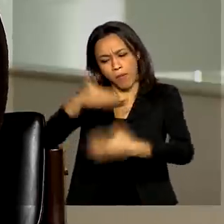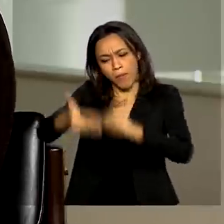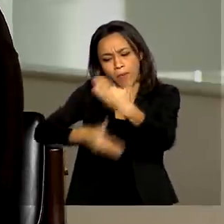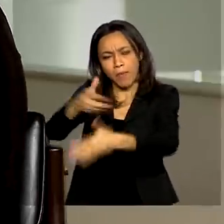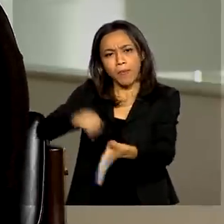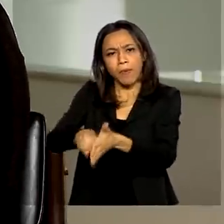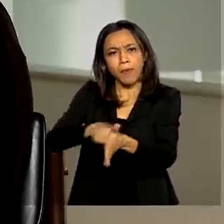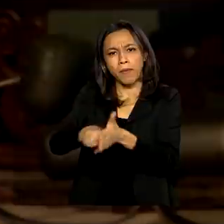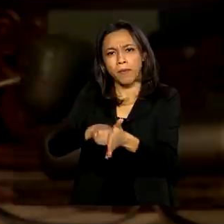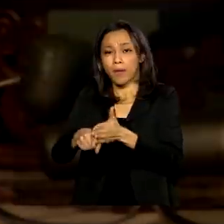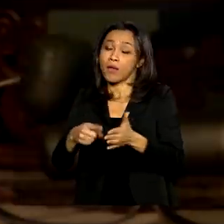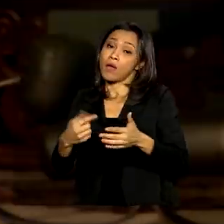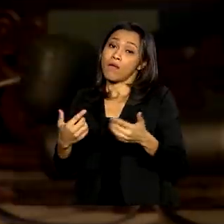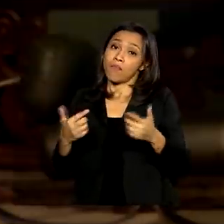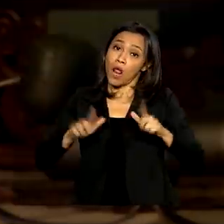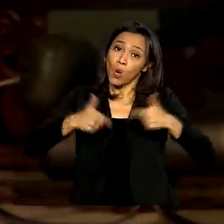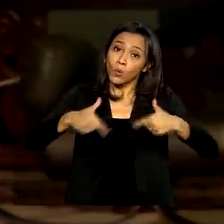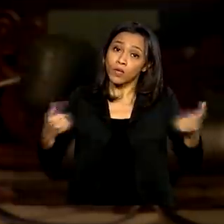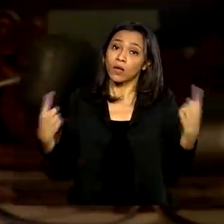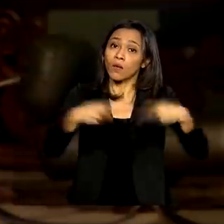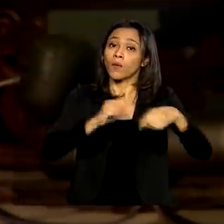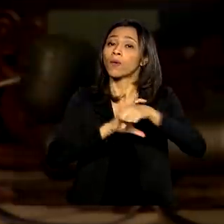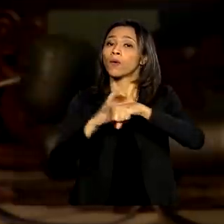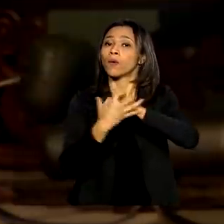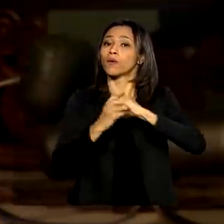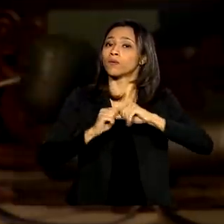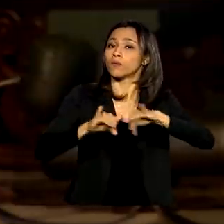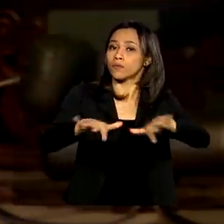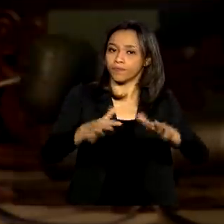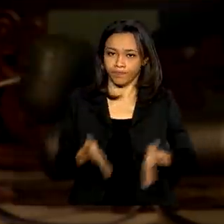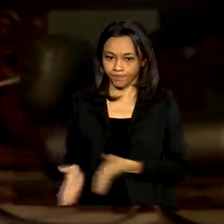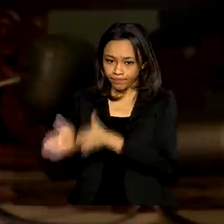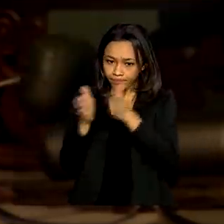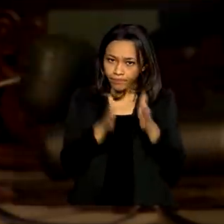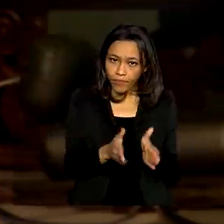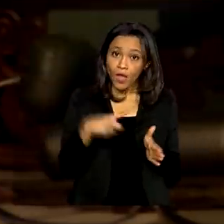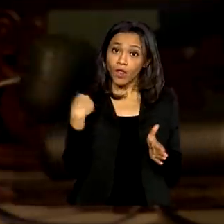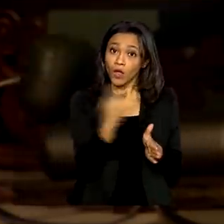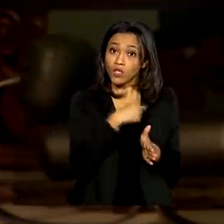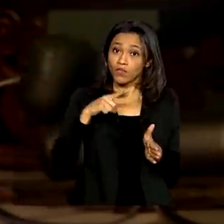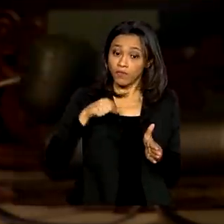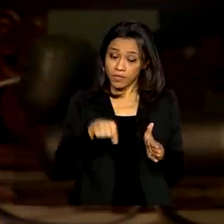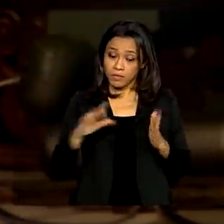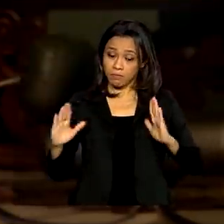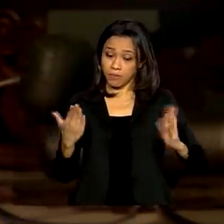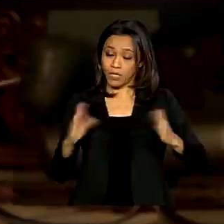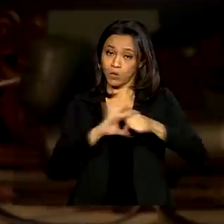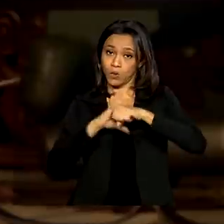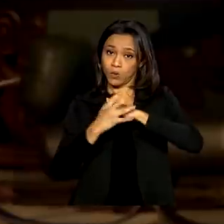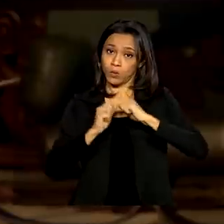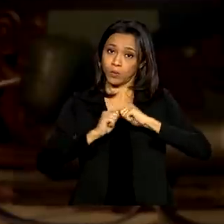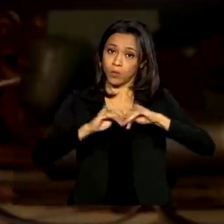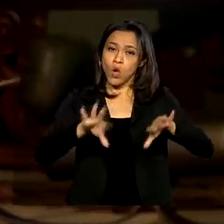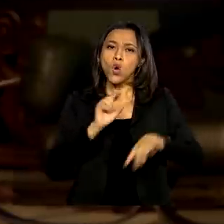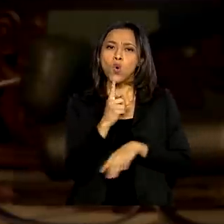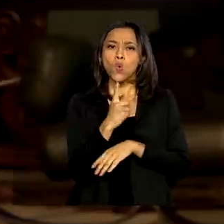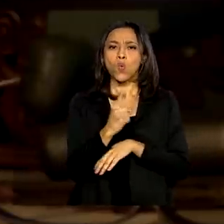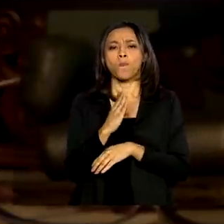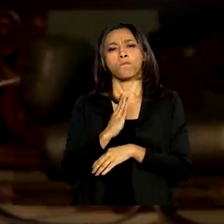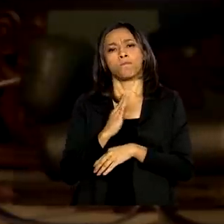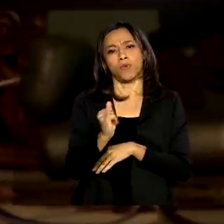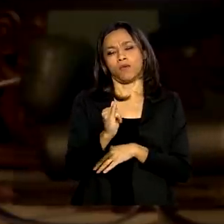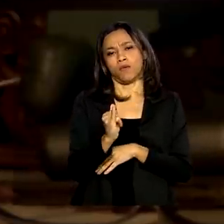enfrentamento à pandemia? Nós tivemos, durante a pandemia, aproximadamente um bilhão de reais